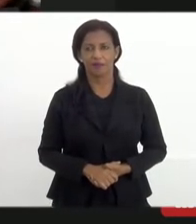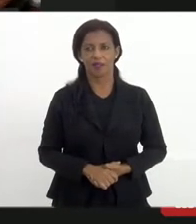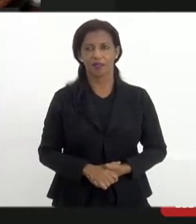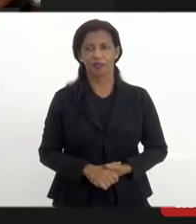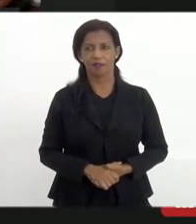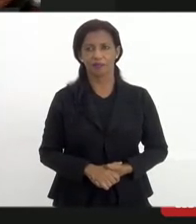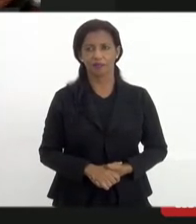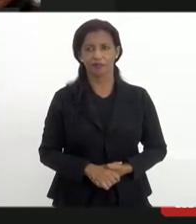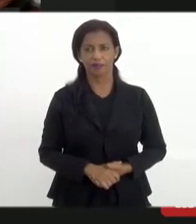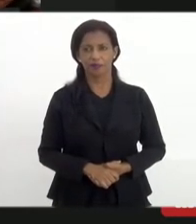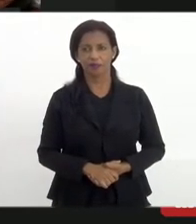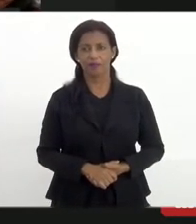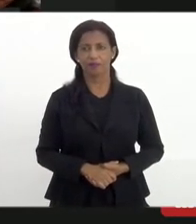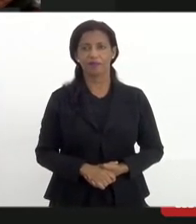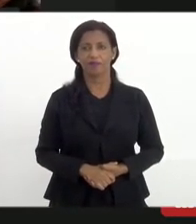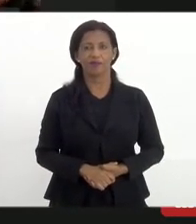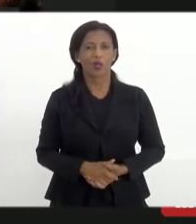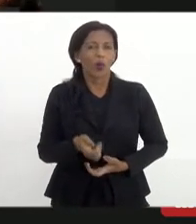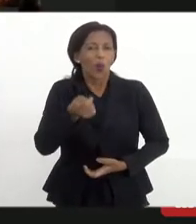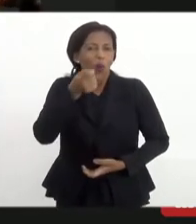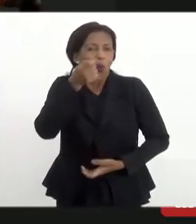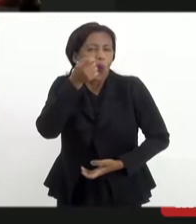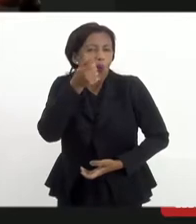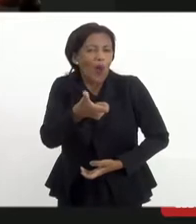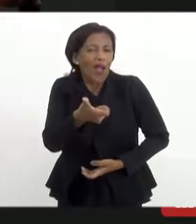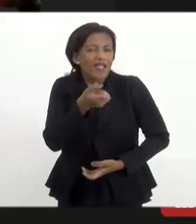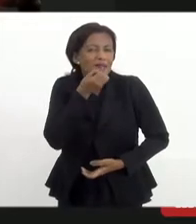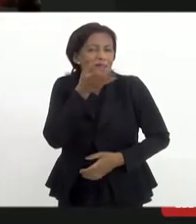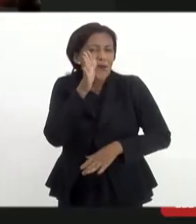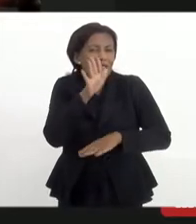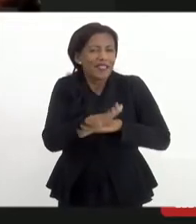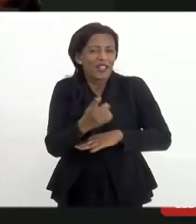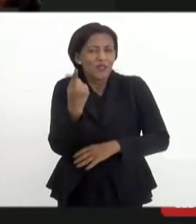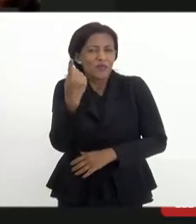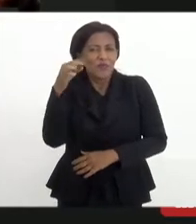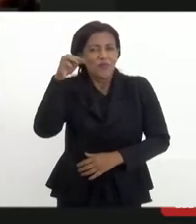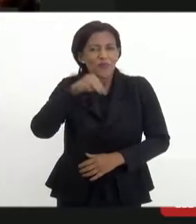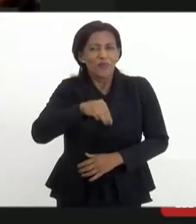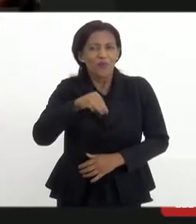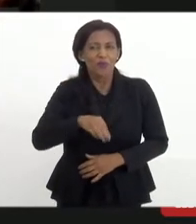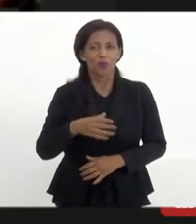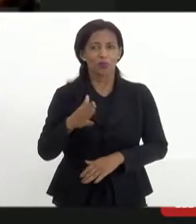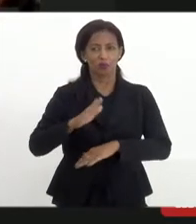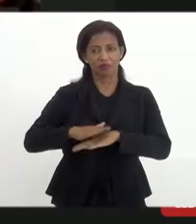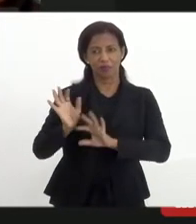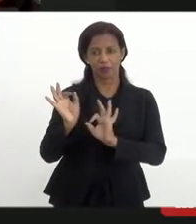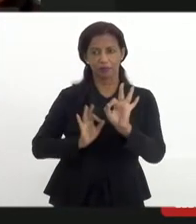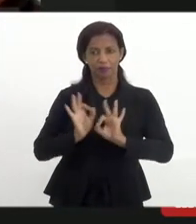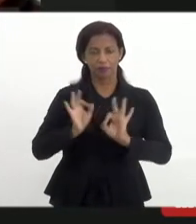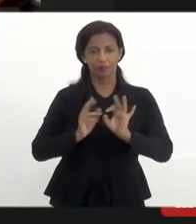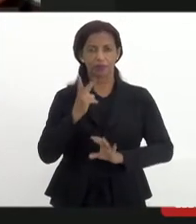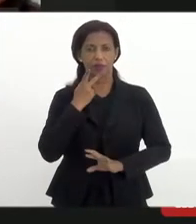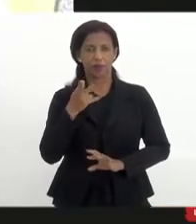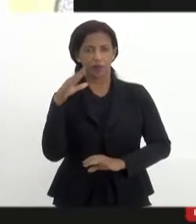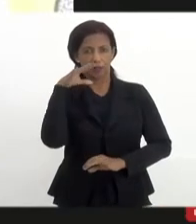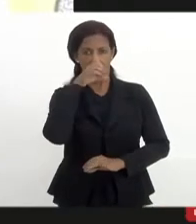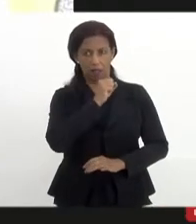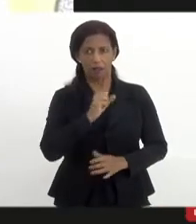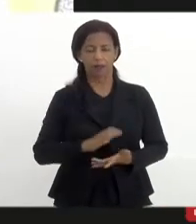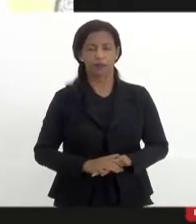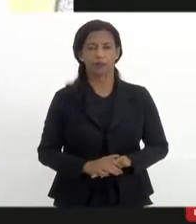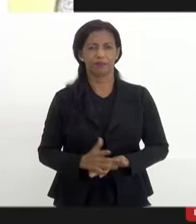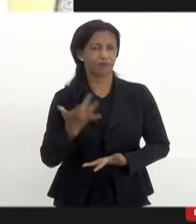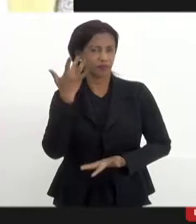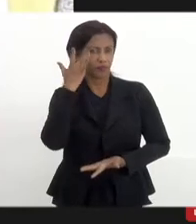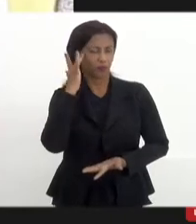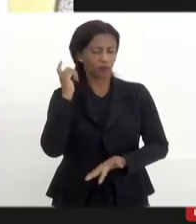Pode usar a palavra. Boa tarde, por um minuto. Eu preparei aqui uma fala rápida, porque eu acho que é isso